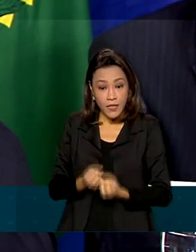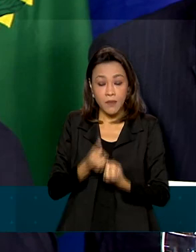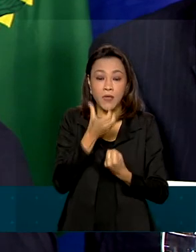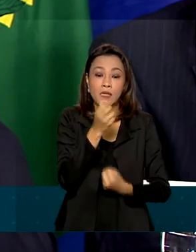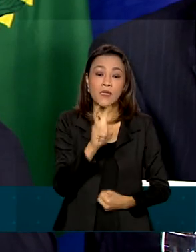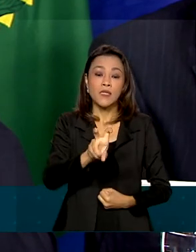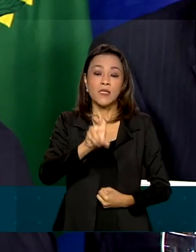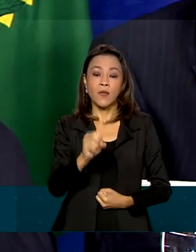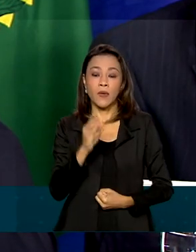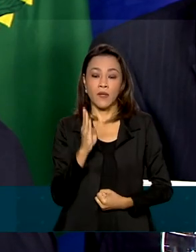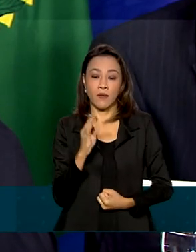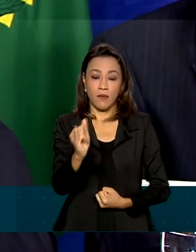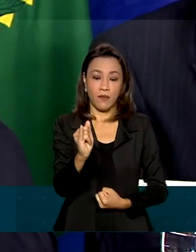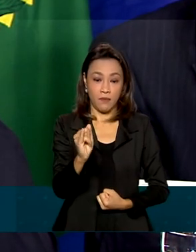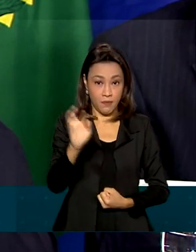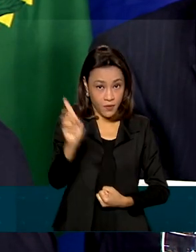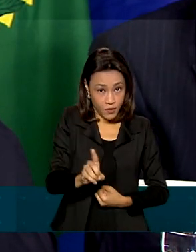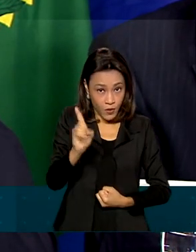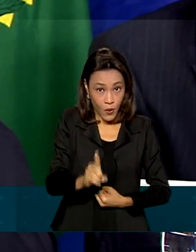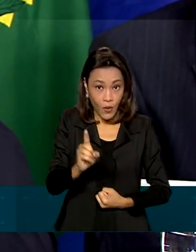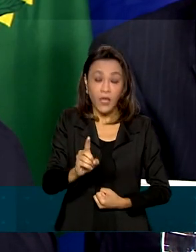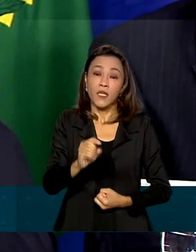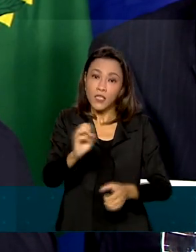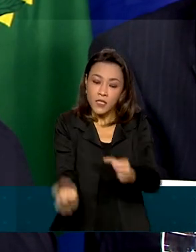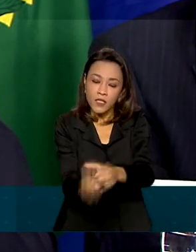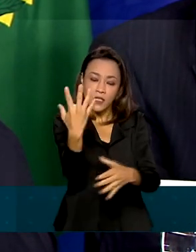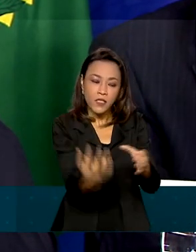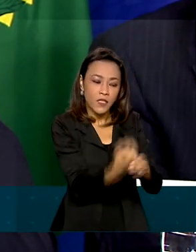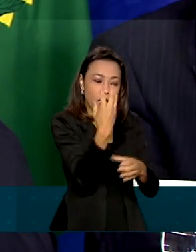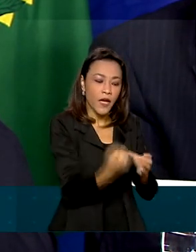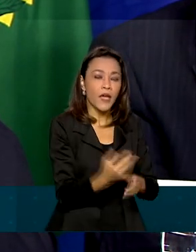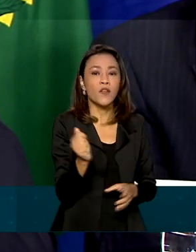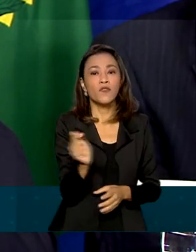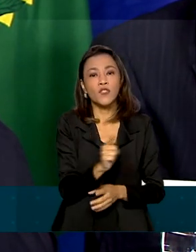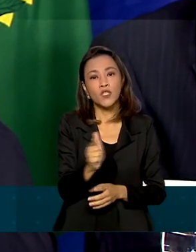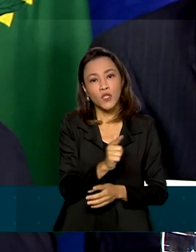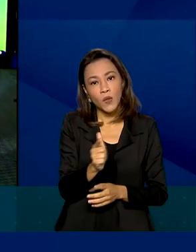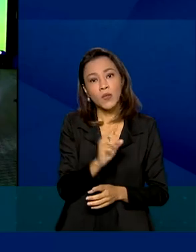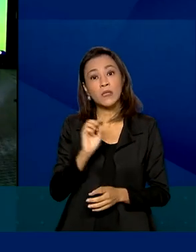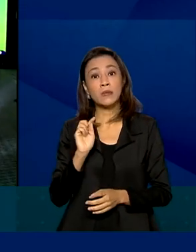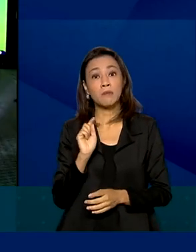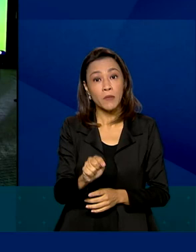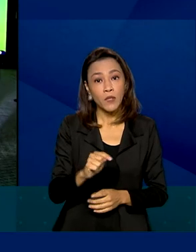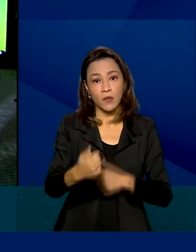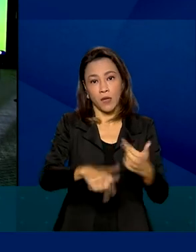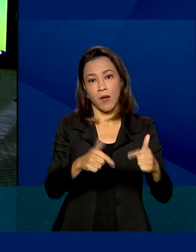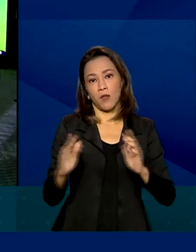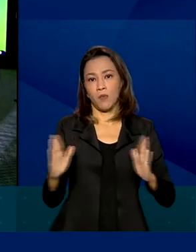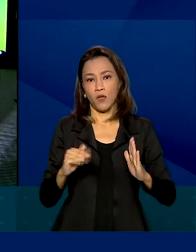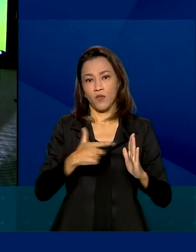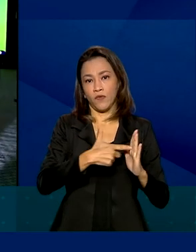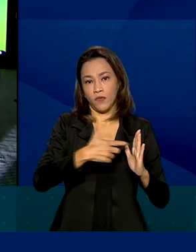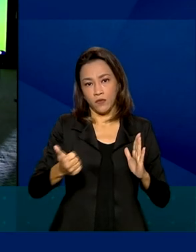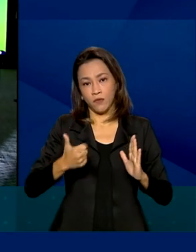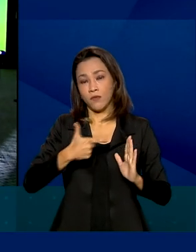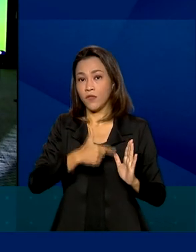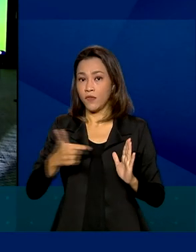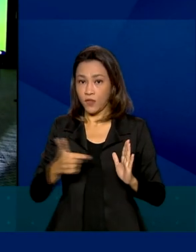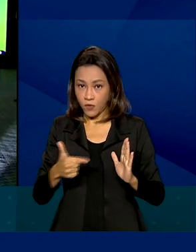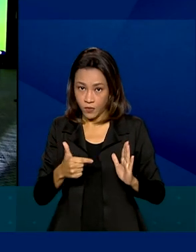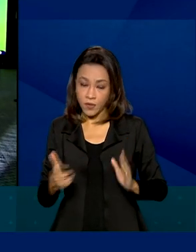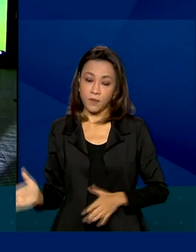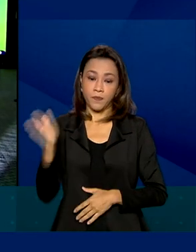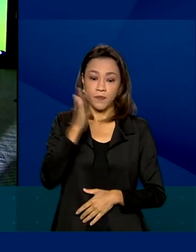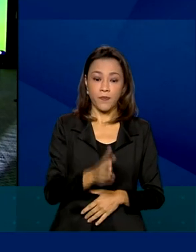de dólares em investimentos e gere 22 mil empregos entre 21 e 22. Jair Bolsonaro também destacou que a